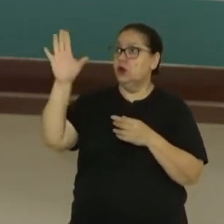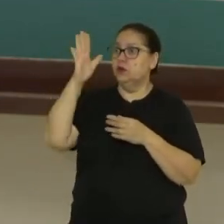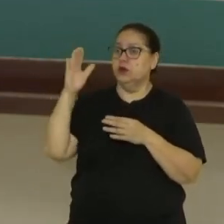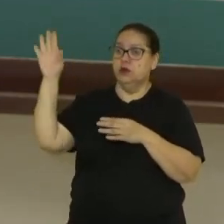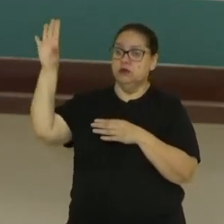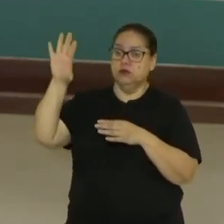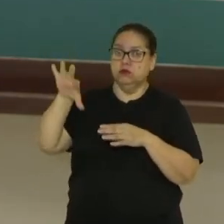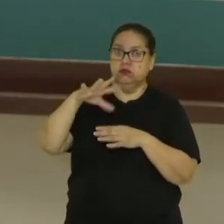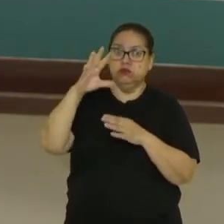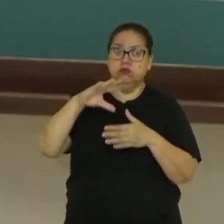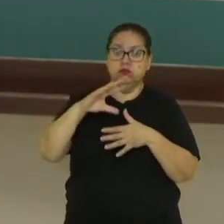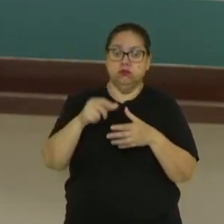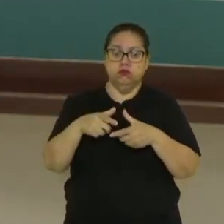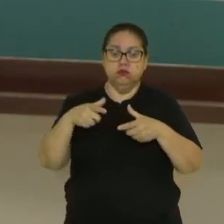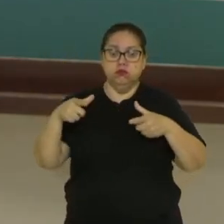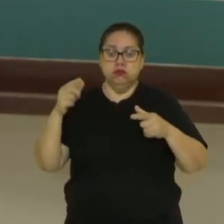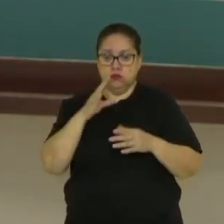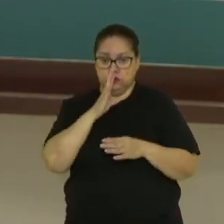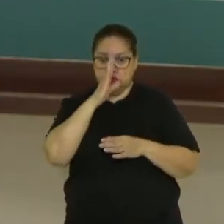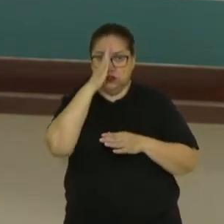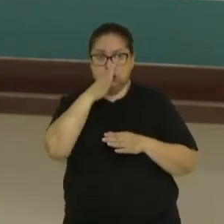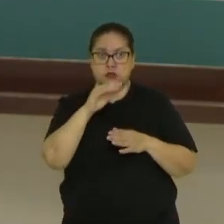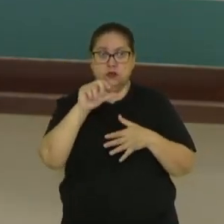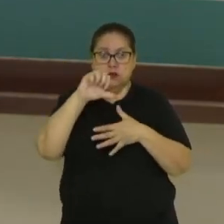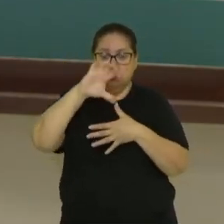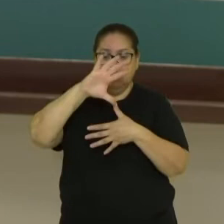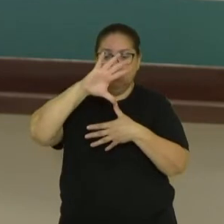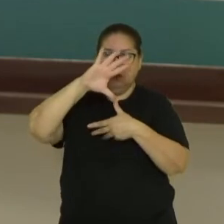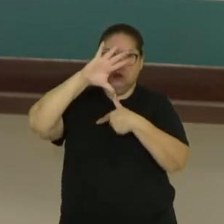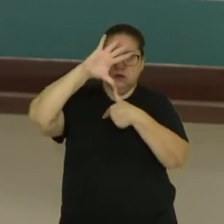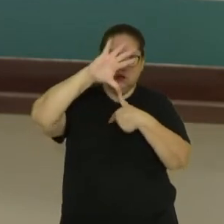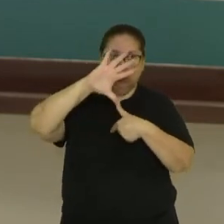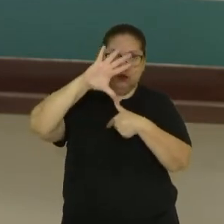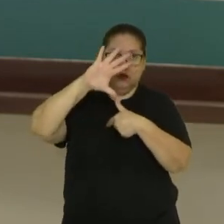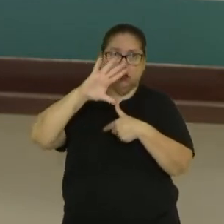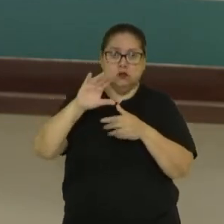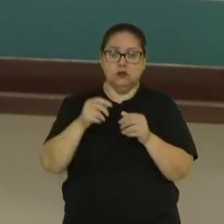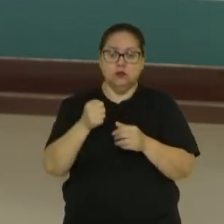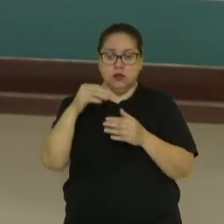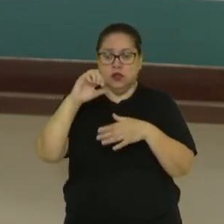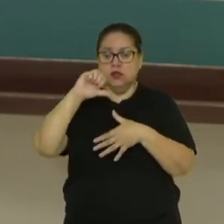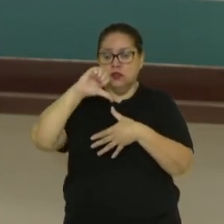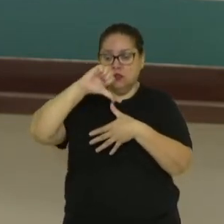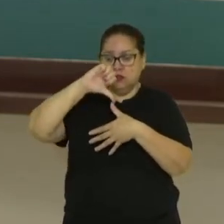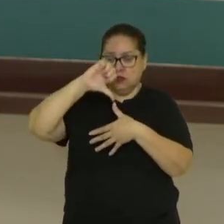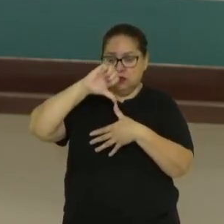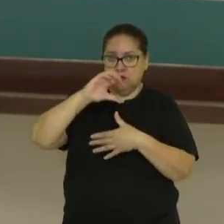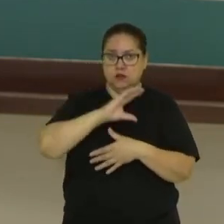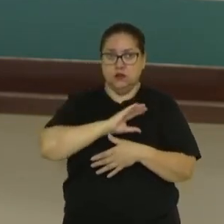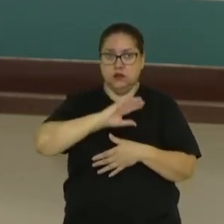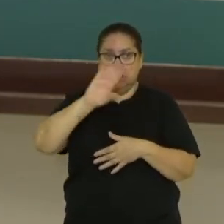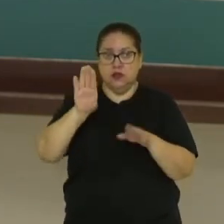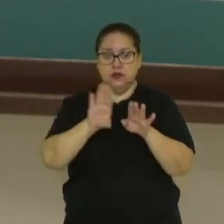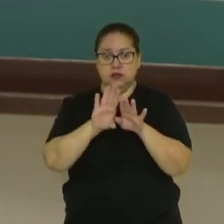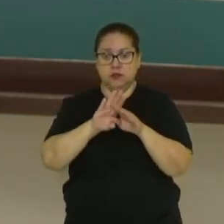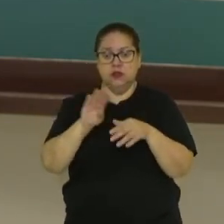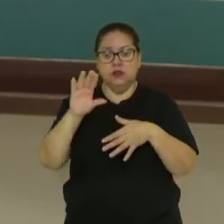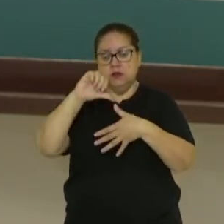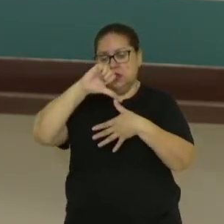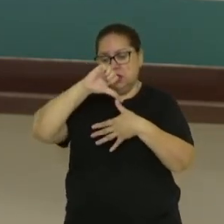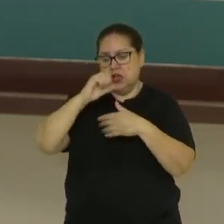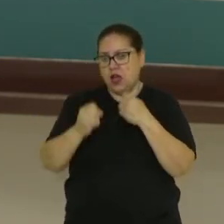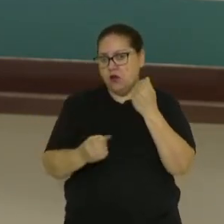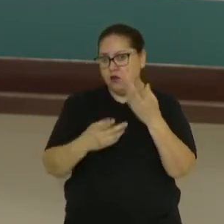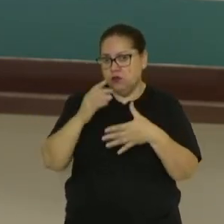mapa, aumentou bastante, indo em direção ao que hoje são os Estados Unidos da América e também ao Canadá, principalmente, mas também algum